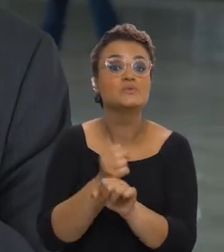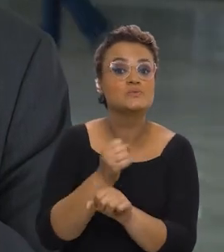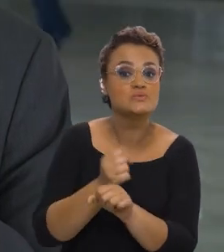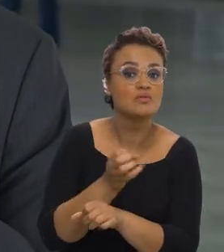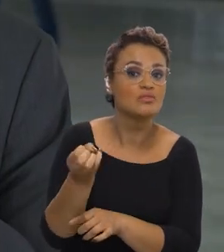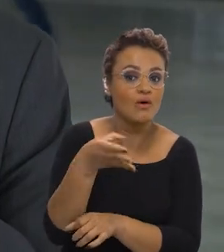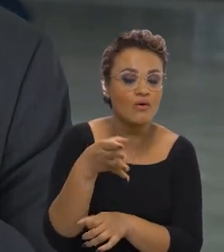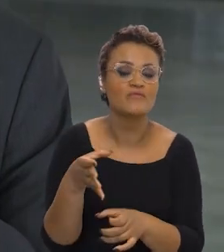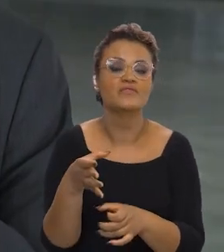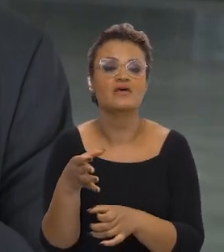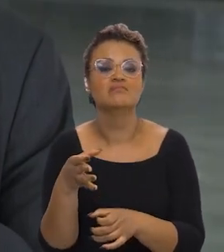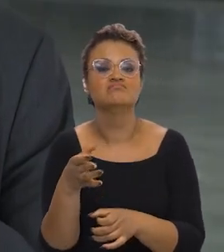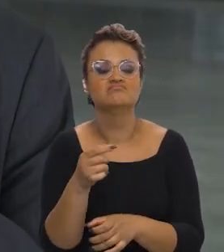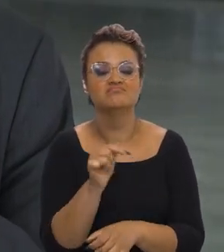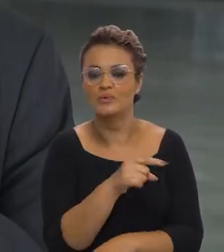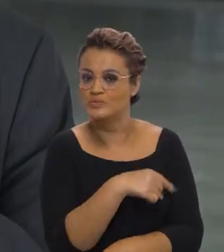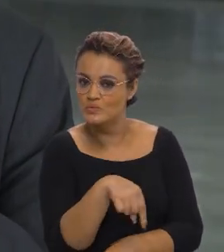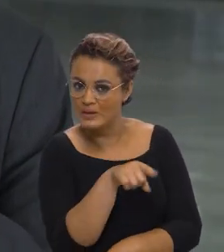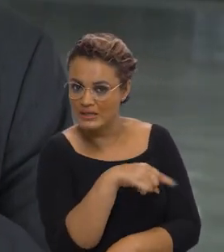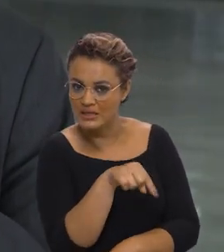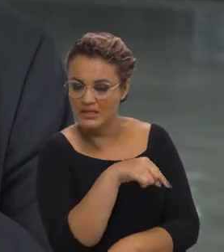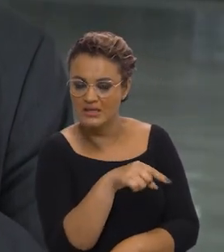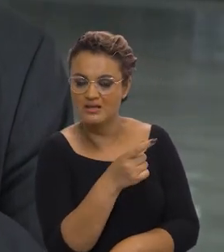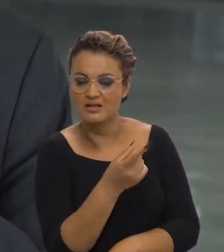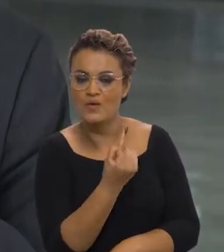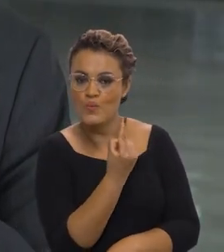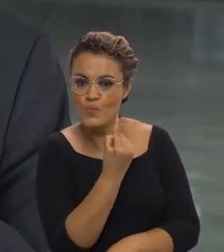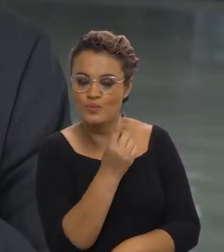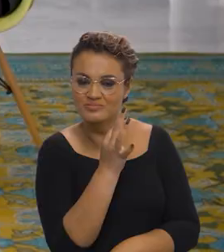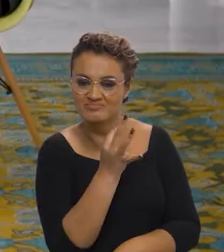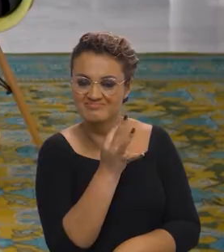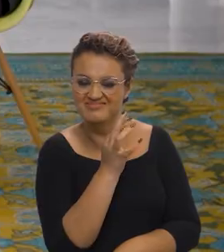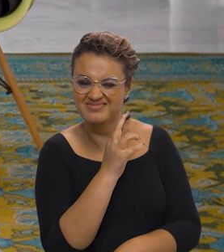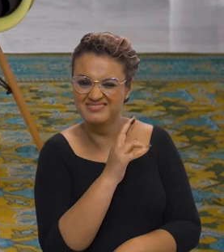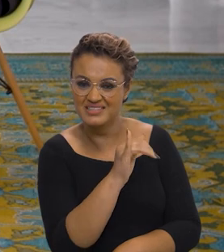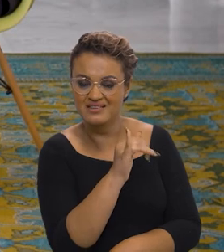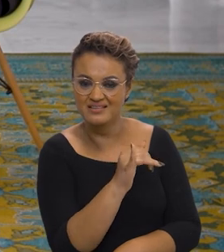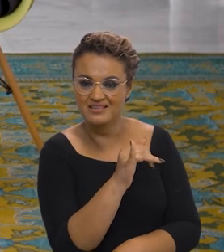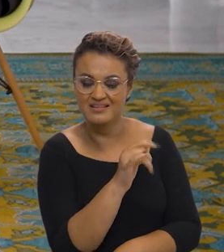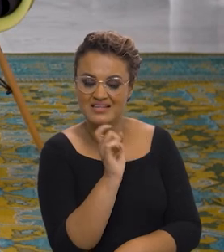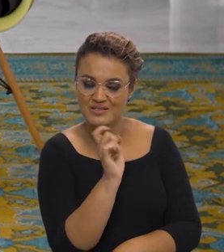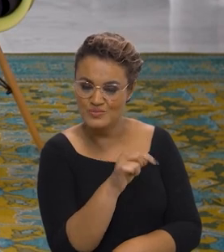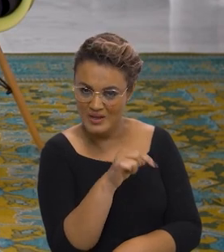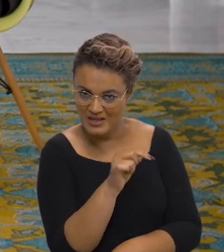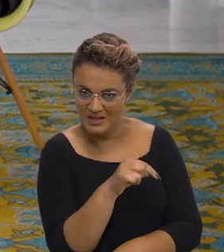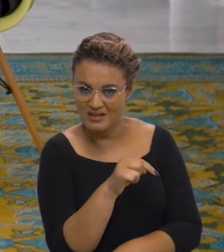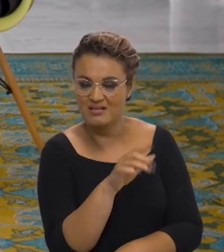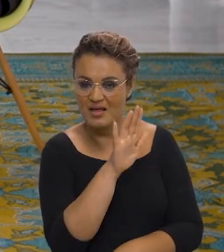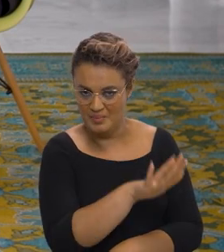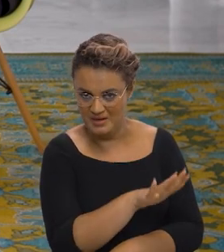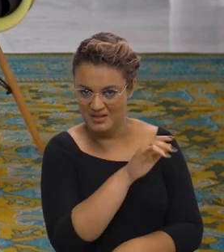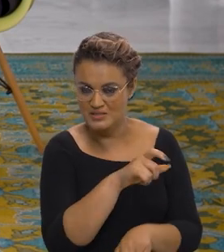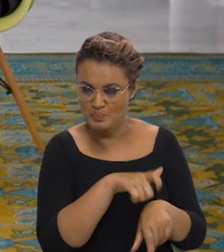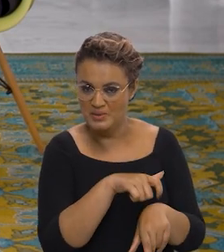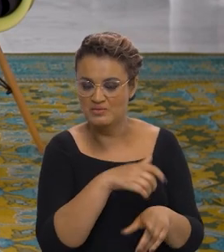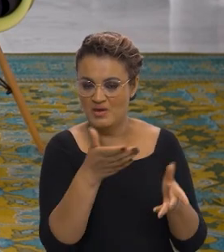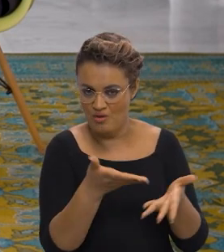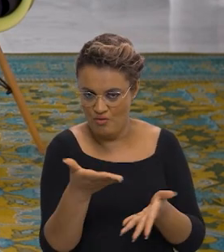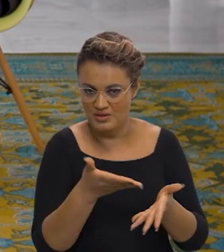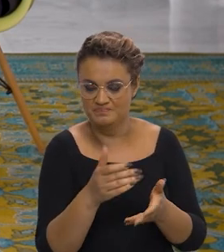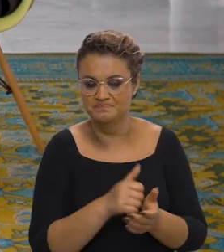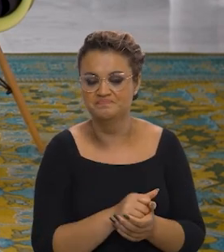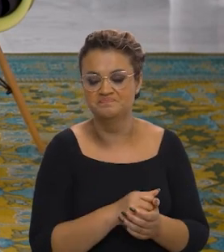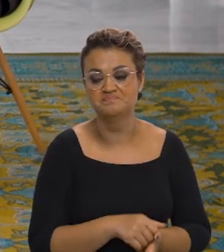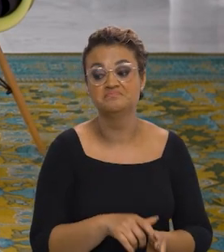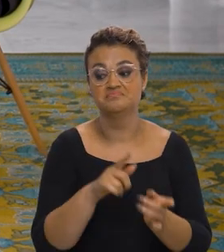obras novas. Então, por isso que do 1 trilhão e 700, 1 trilhão e 400 está nesse período de